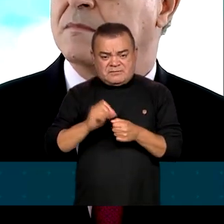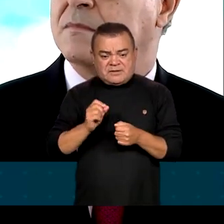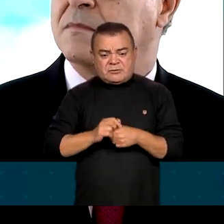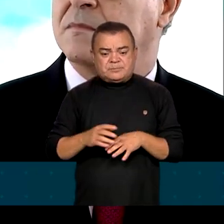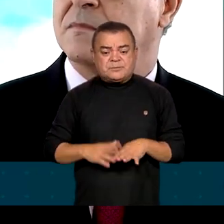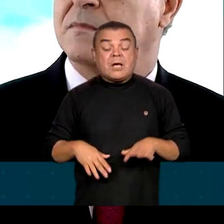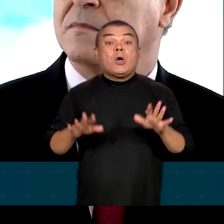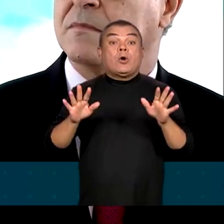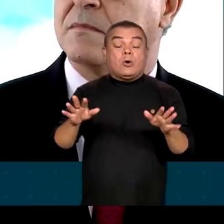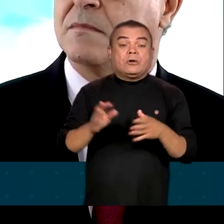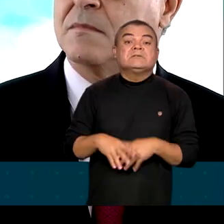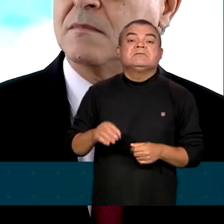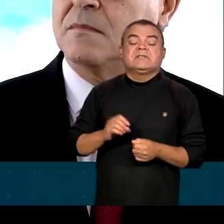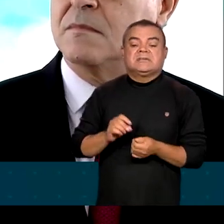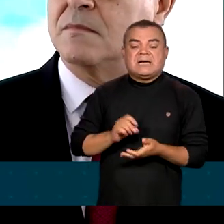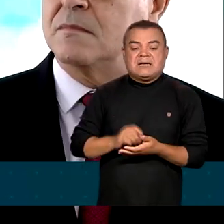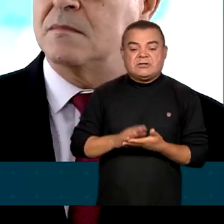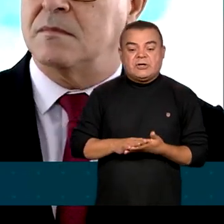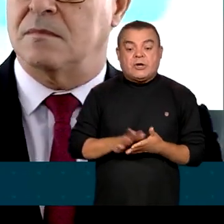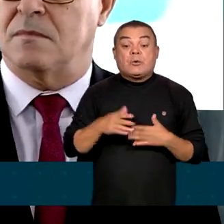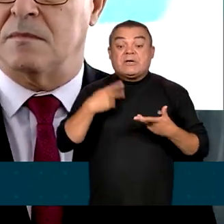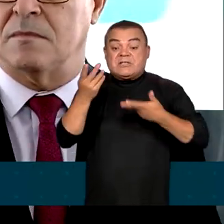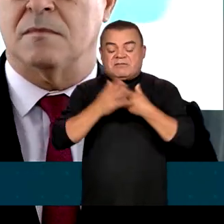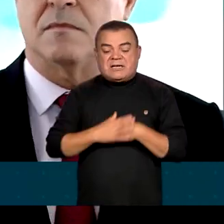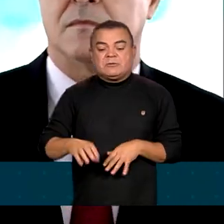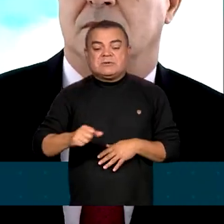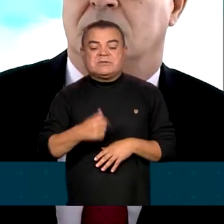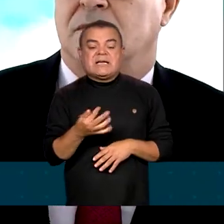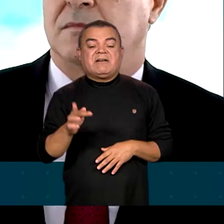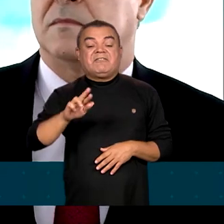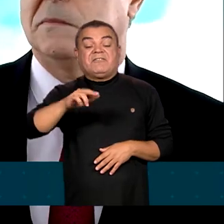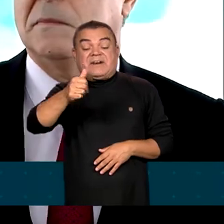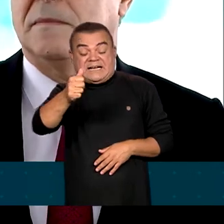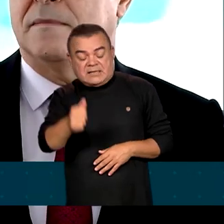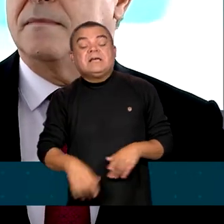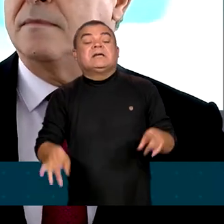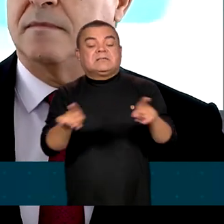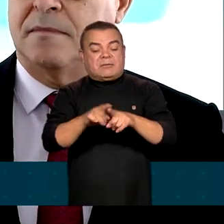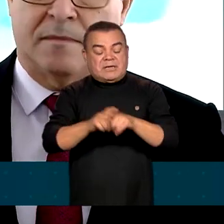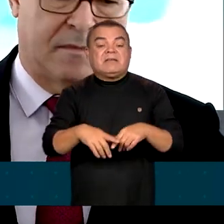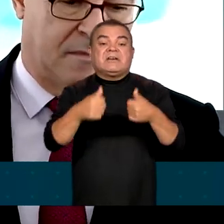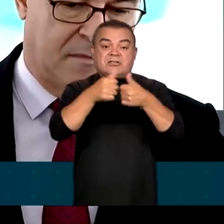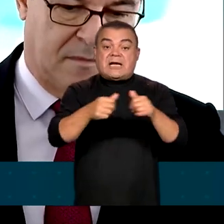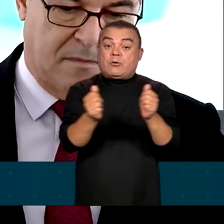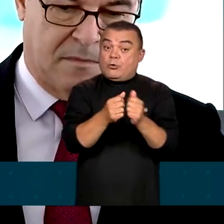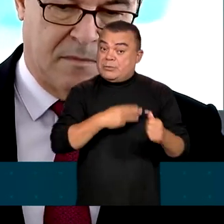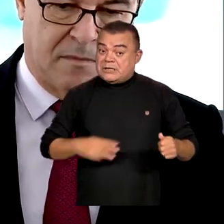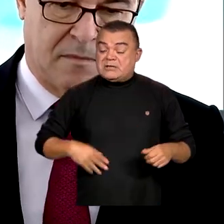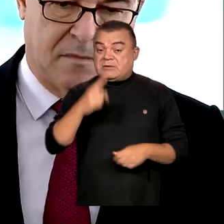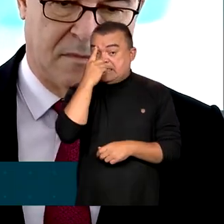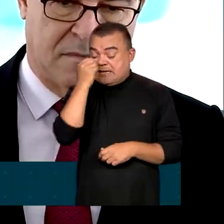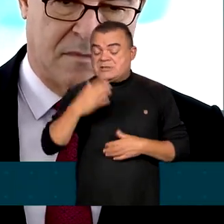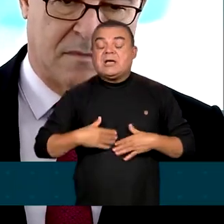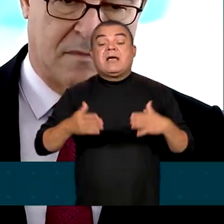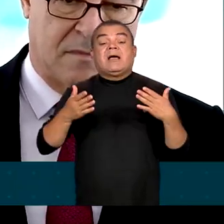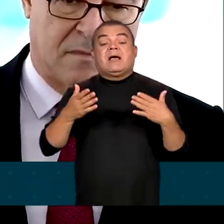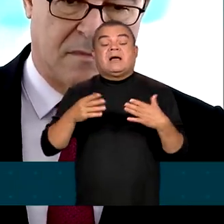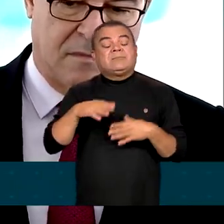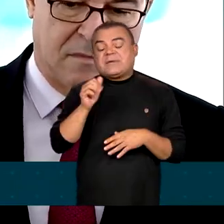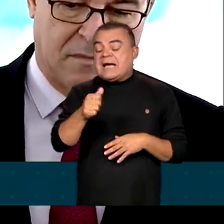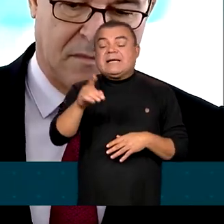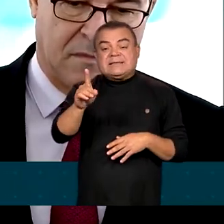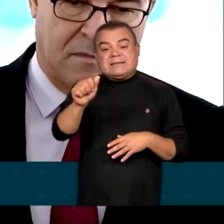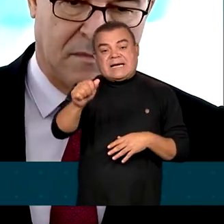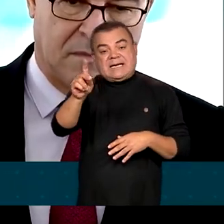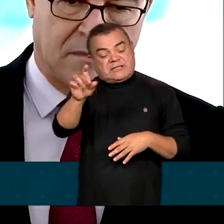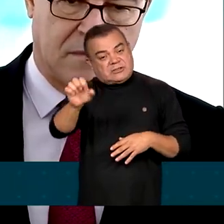um pouco falamos hoje, falamos um pouco de plano safra também. Ele vai estar com o ministro Haddad à tarde, vai pedir uma atenção já na formulação